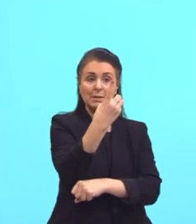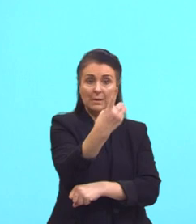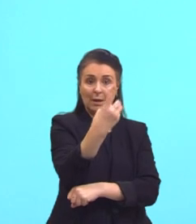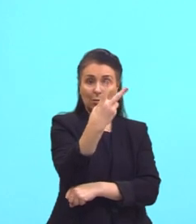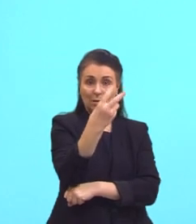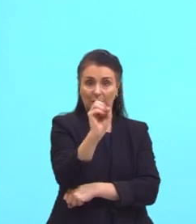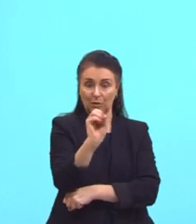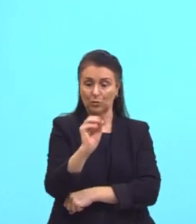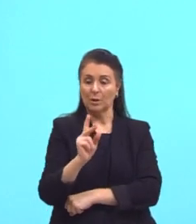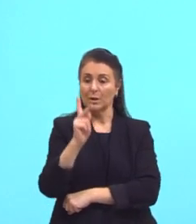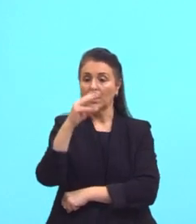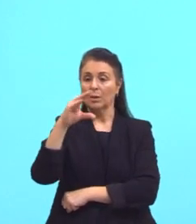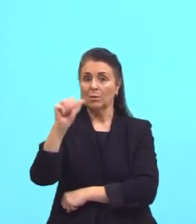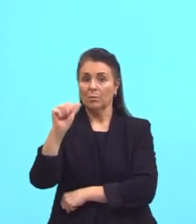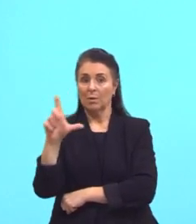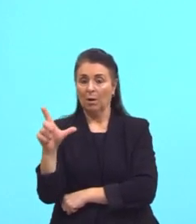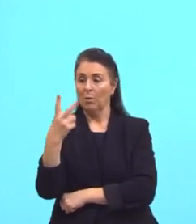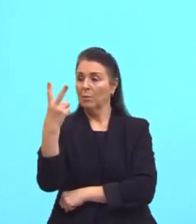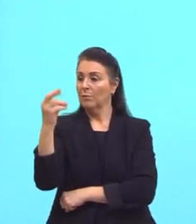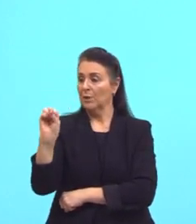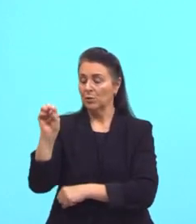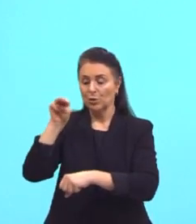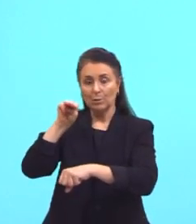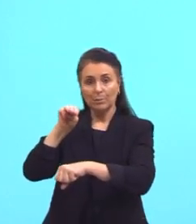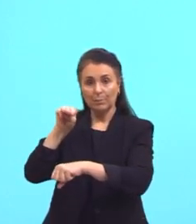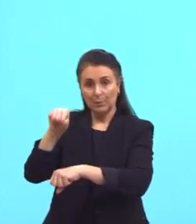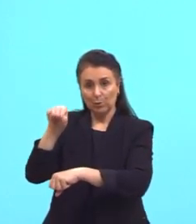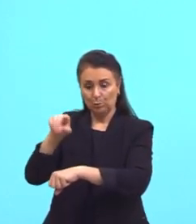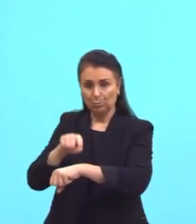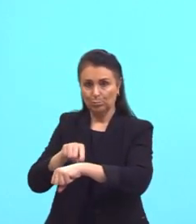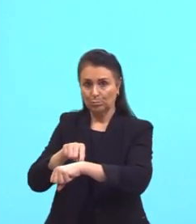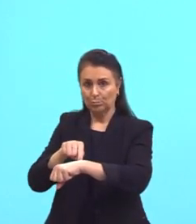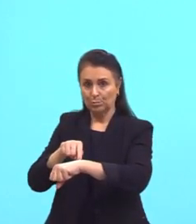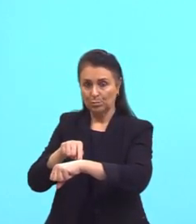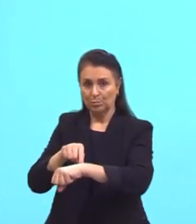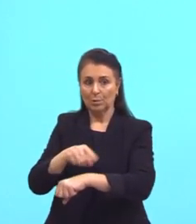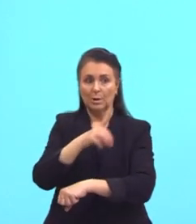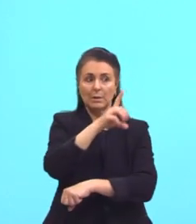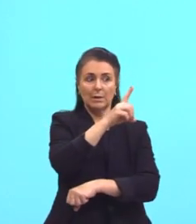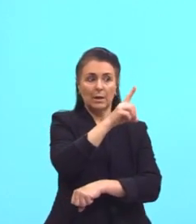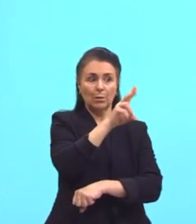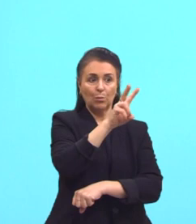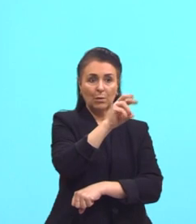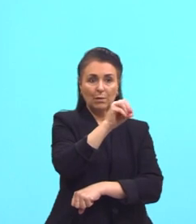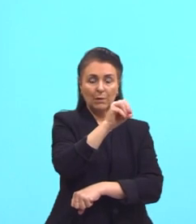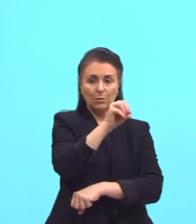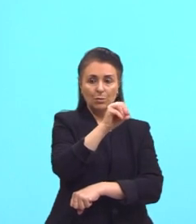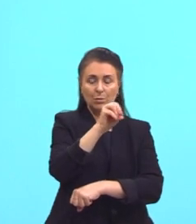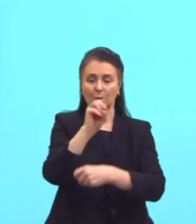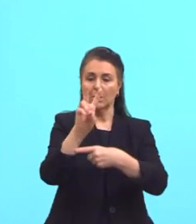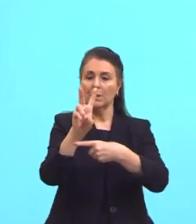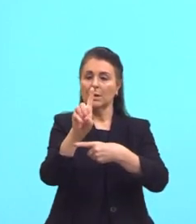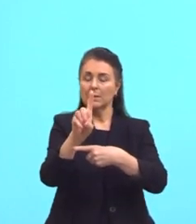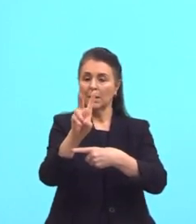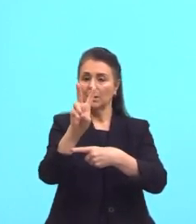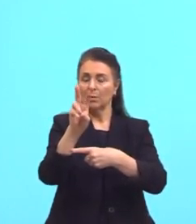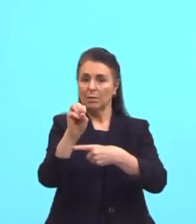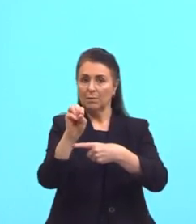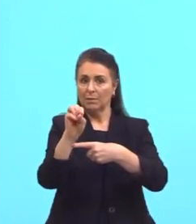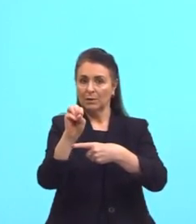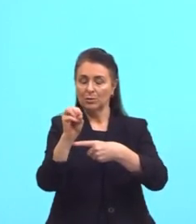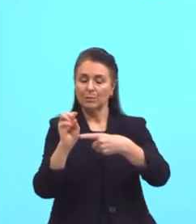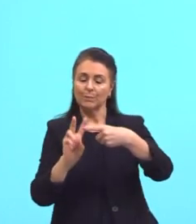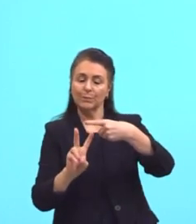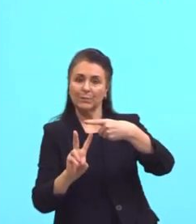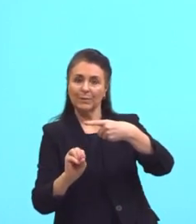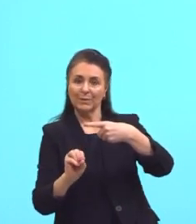120 quilocalorias para 20 minutos. 120 está para 20, é a mesma